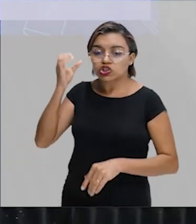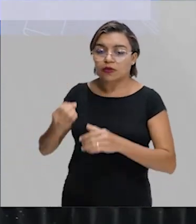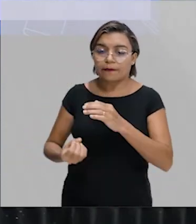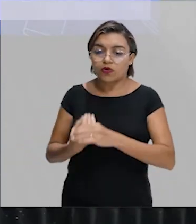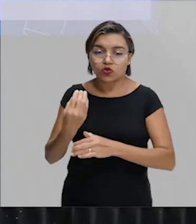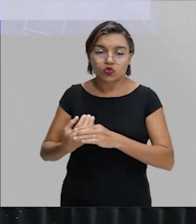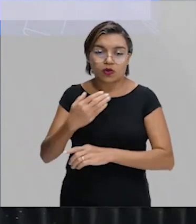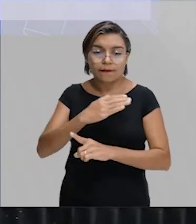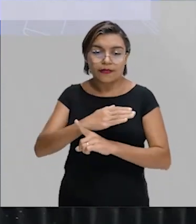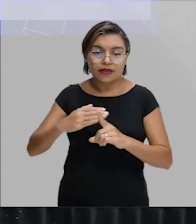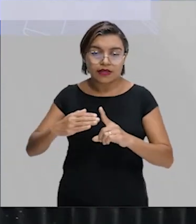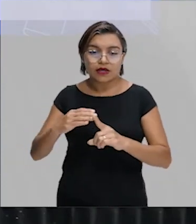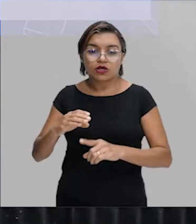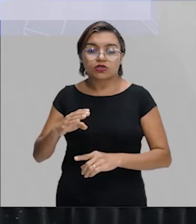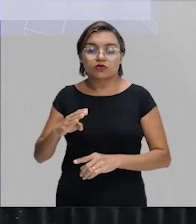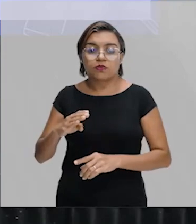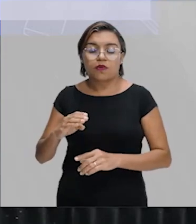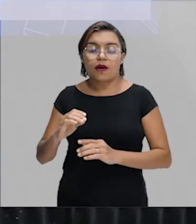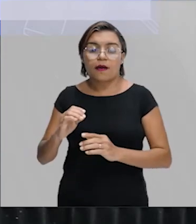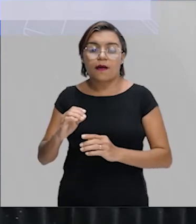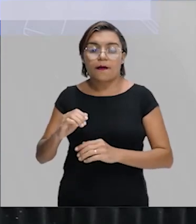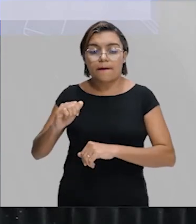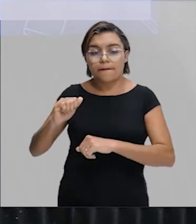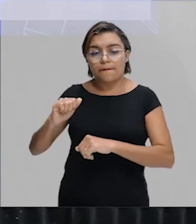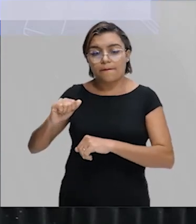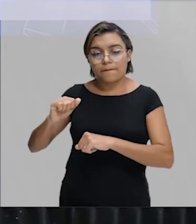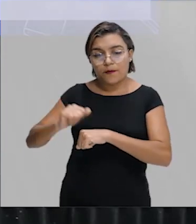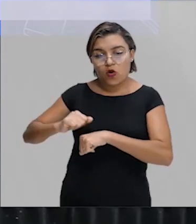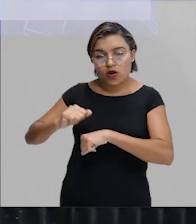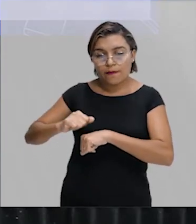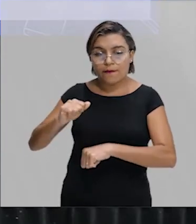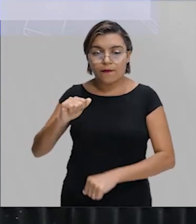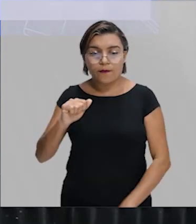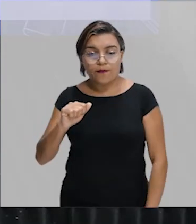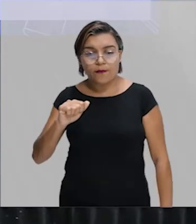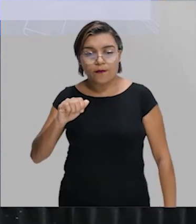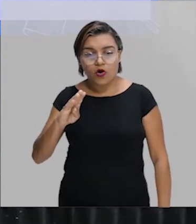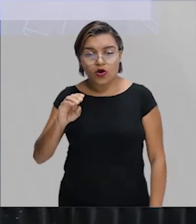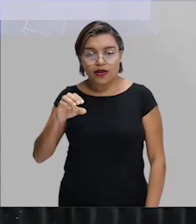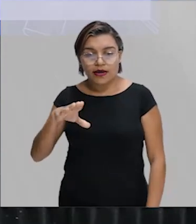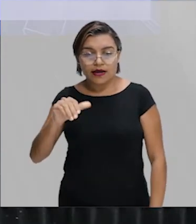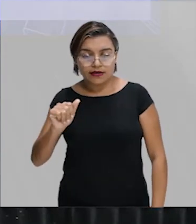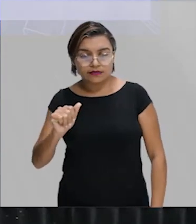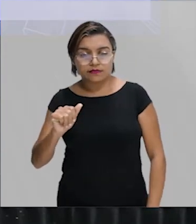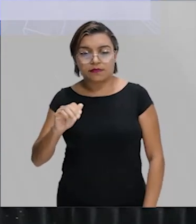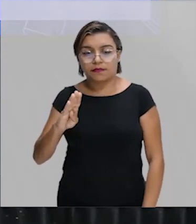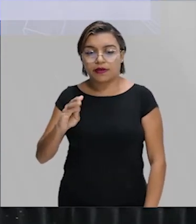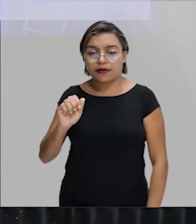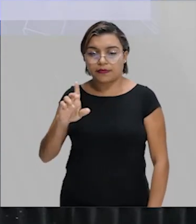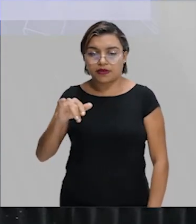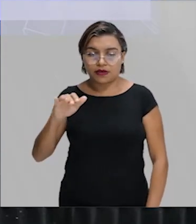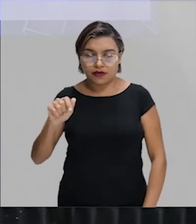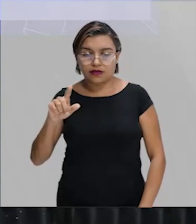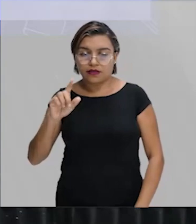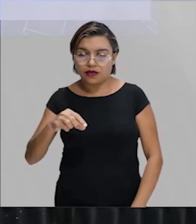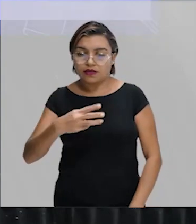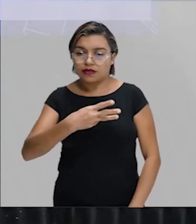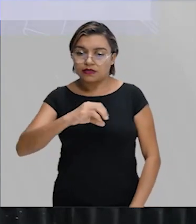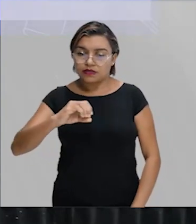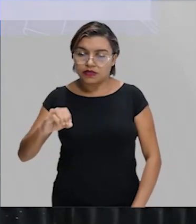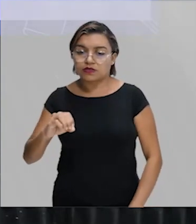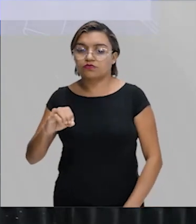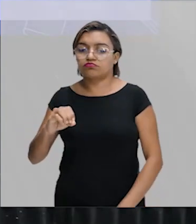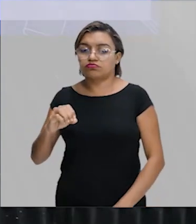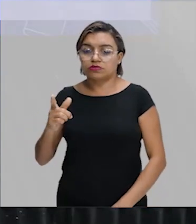300 empresas terceirizadas. Oito de cada dez novos empregos na Argentina estão sem